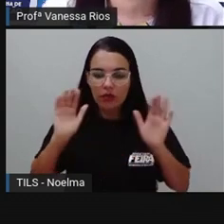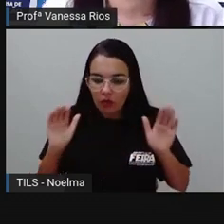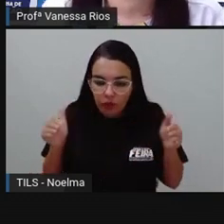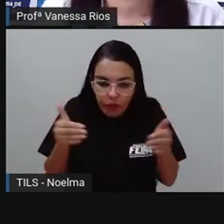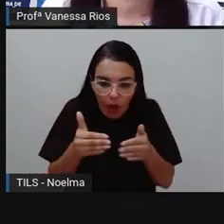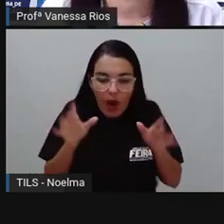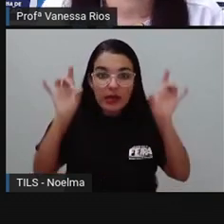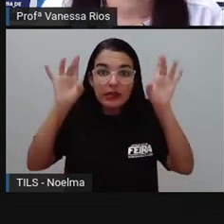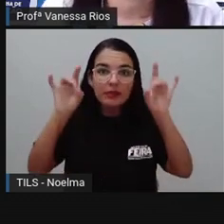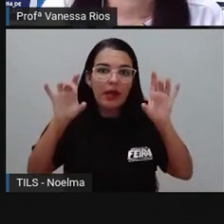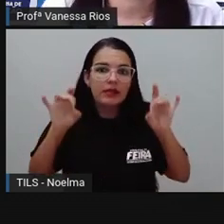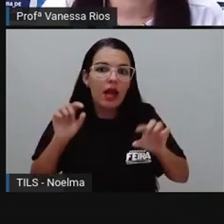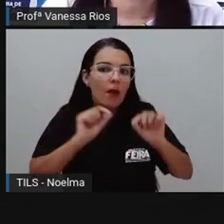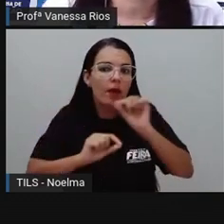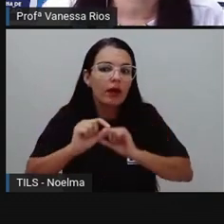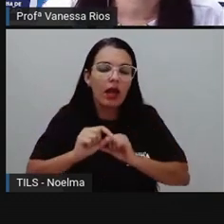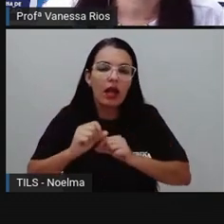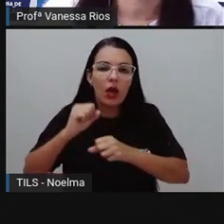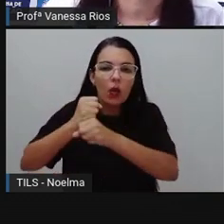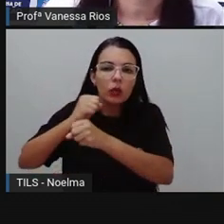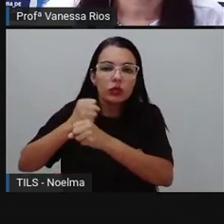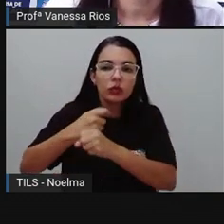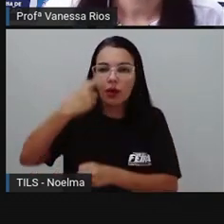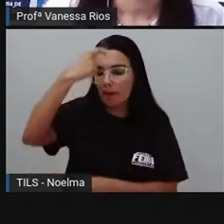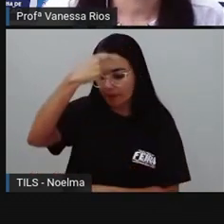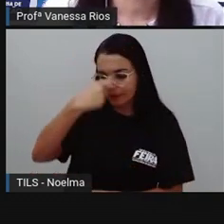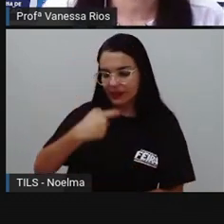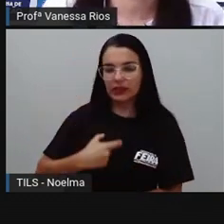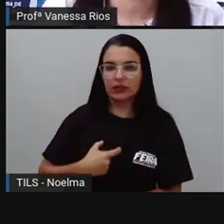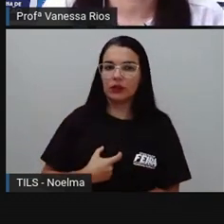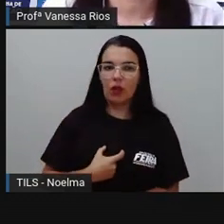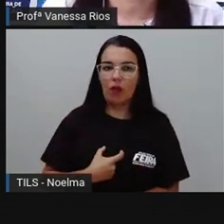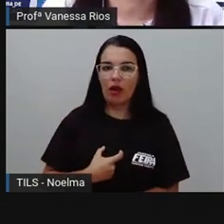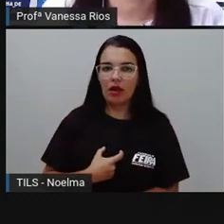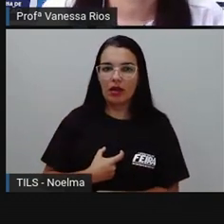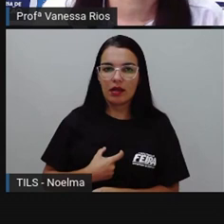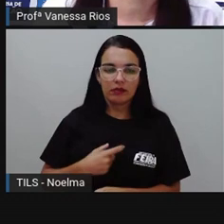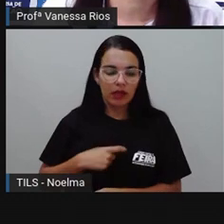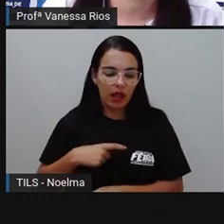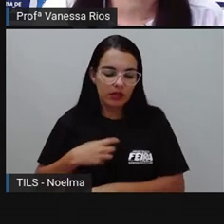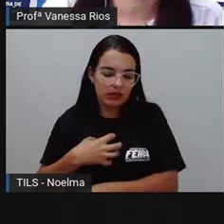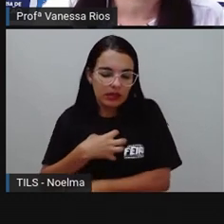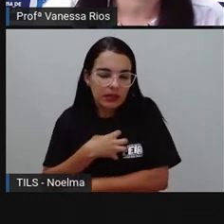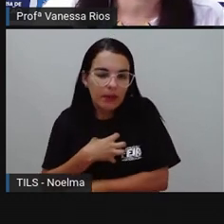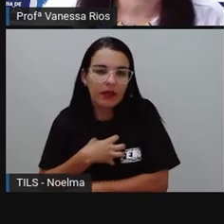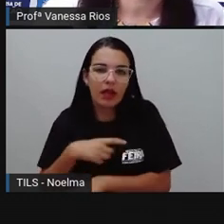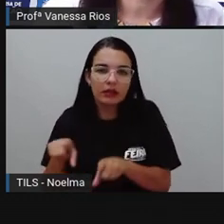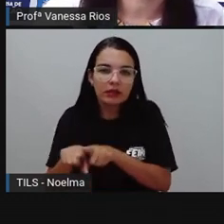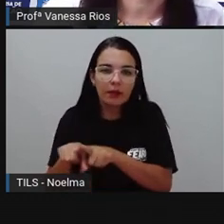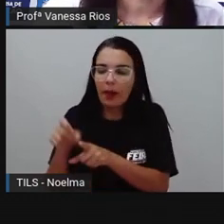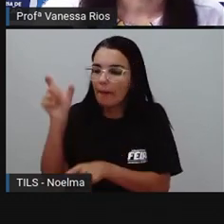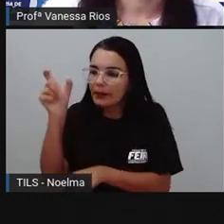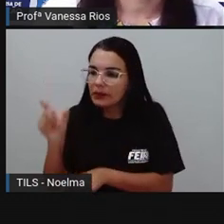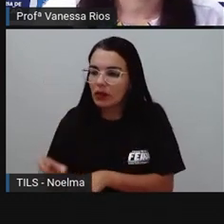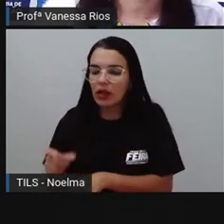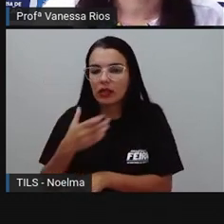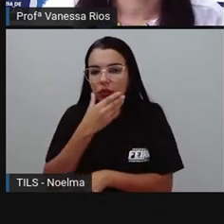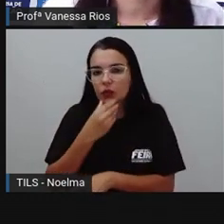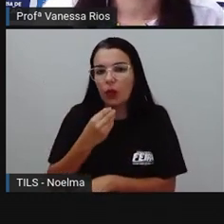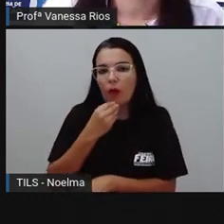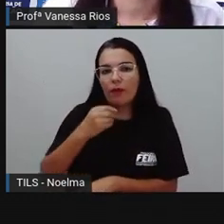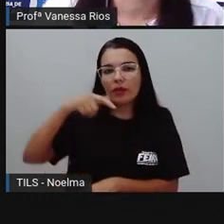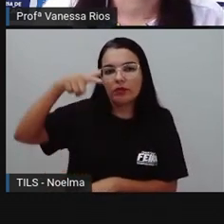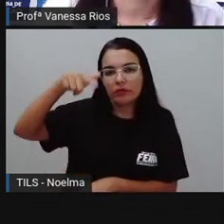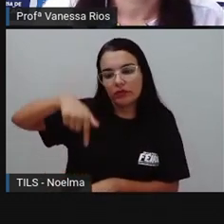sensibilidade do personagem principal. Inúmeros problemas poderiam surgir desse ponto, mas o